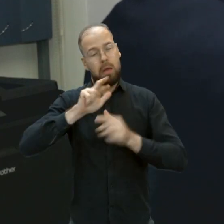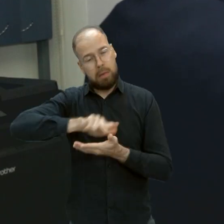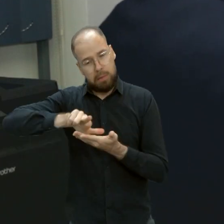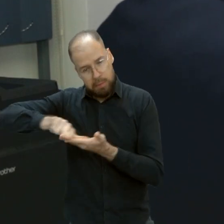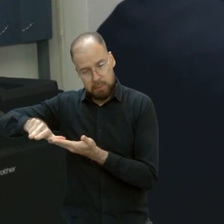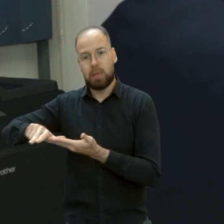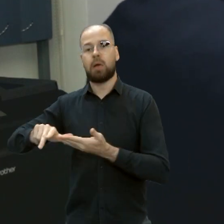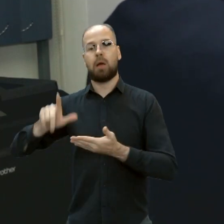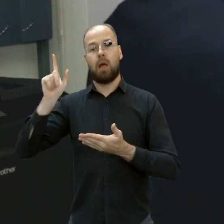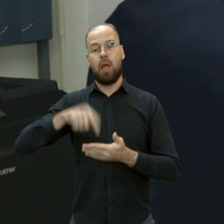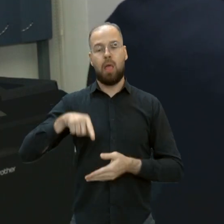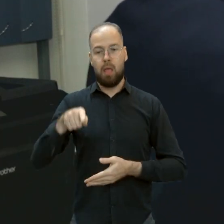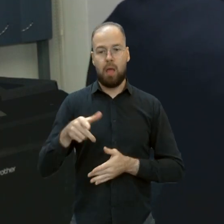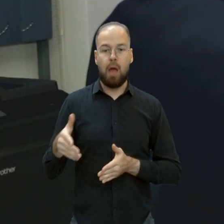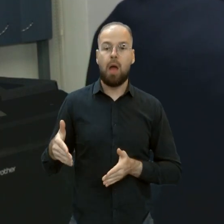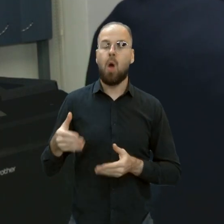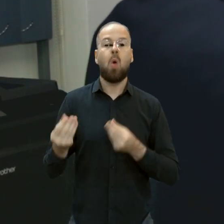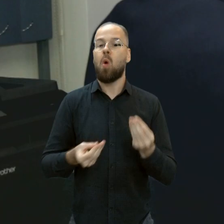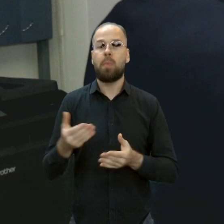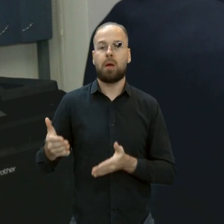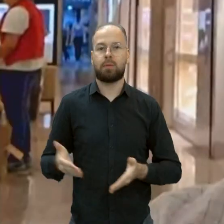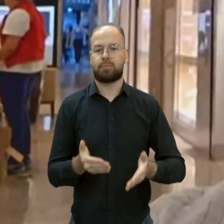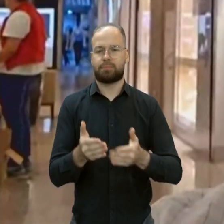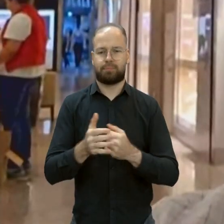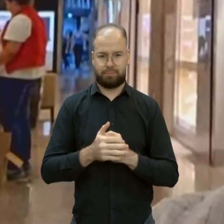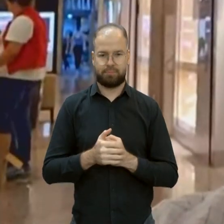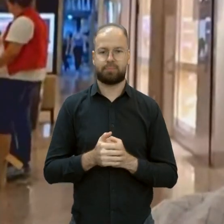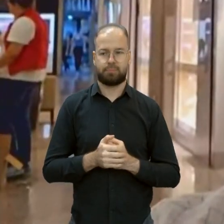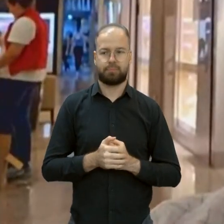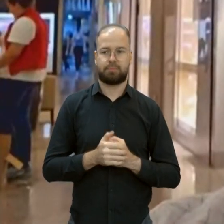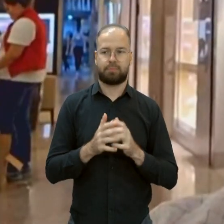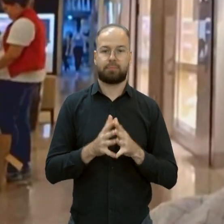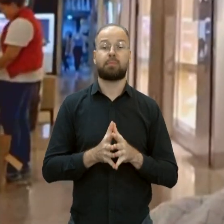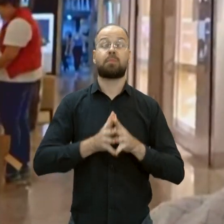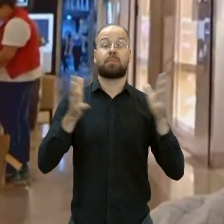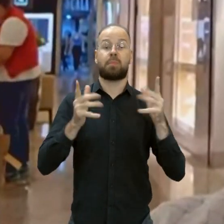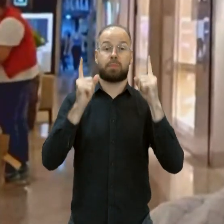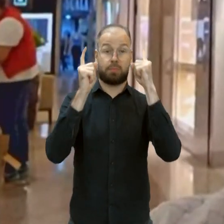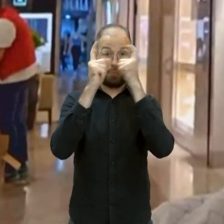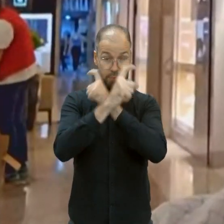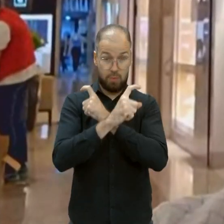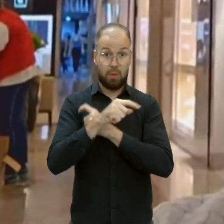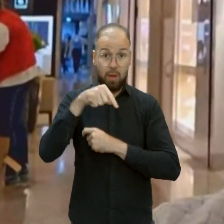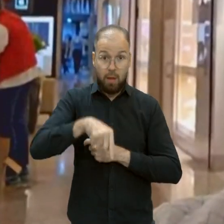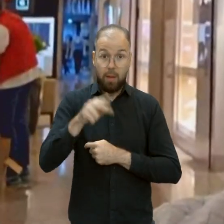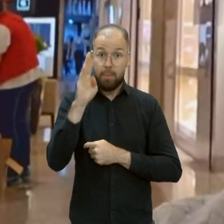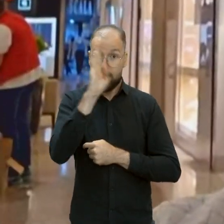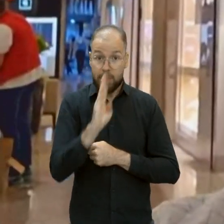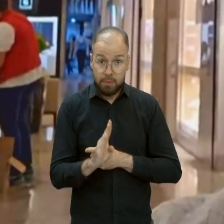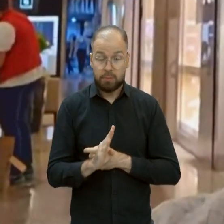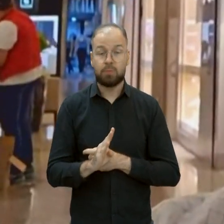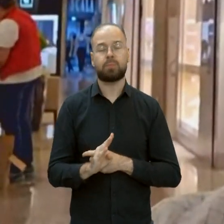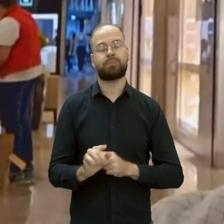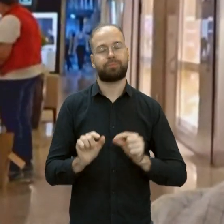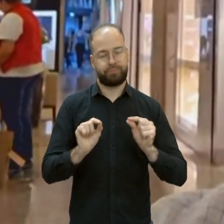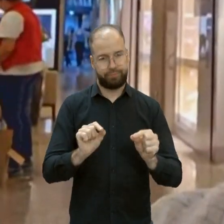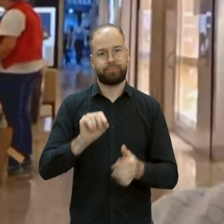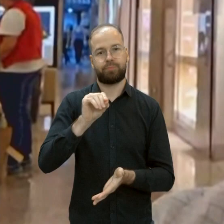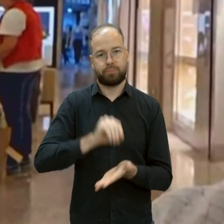é o caminho que o mundo está adotando. A grande dificuldade que nós temos aqui no Brasil ainda é sair desse